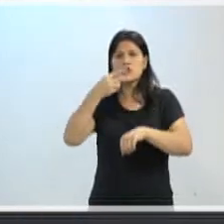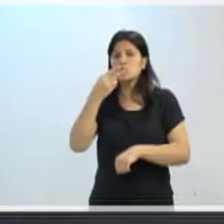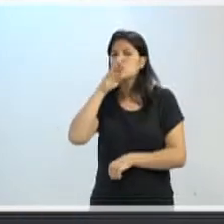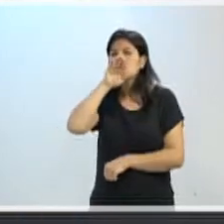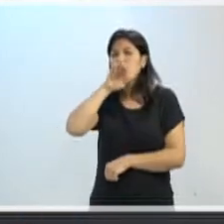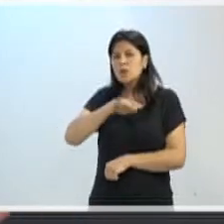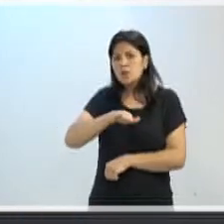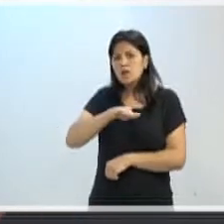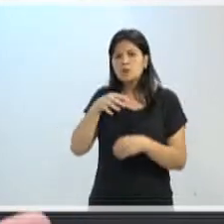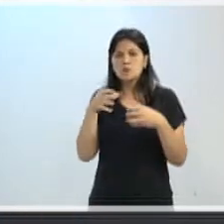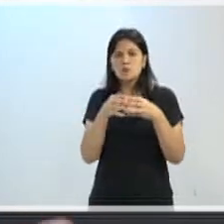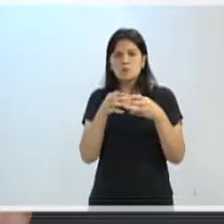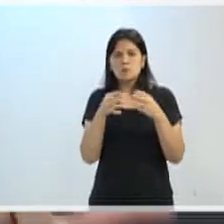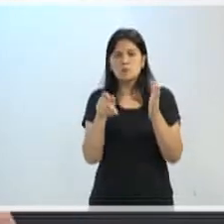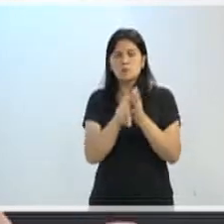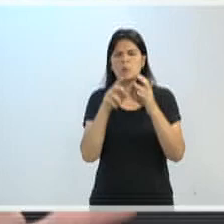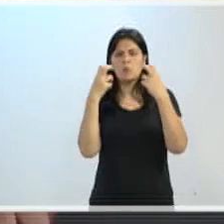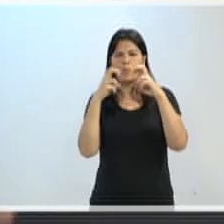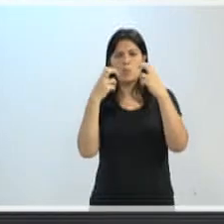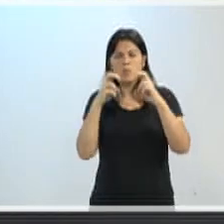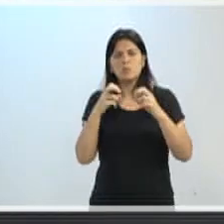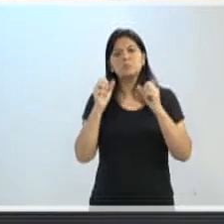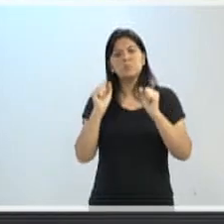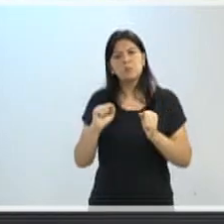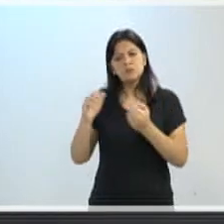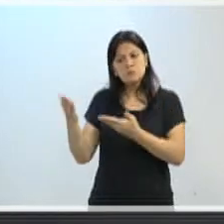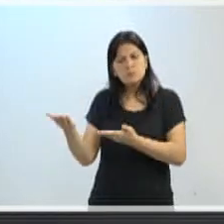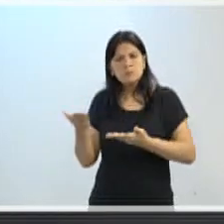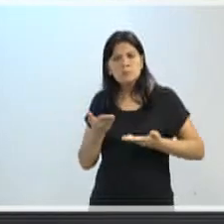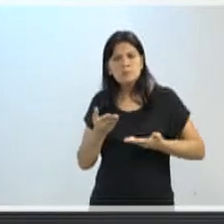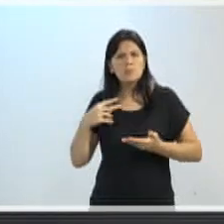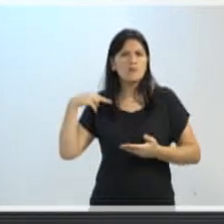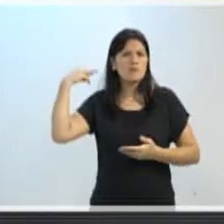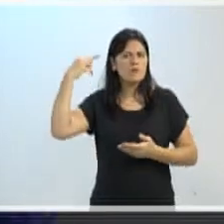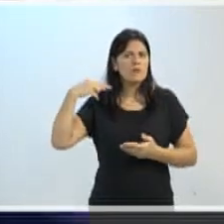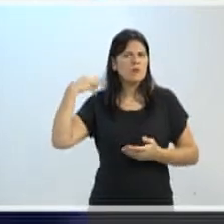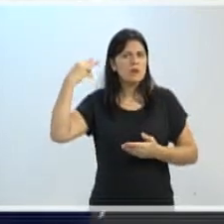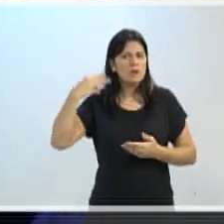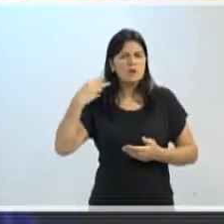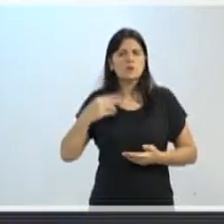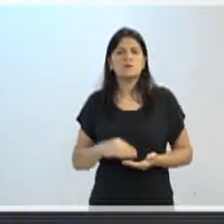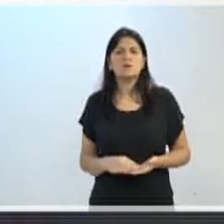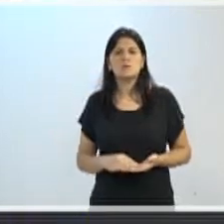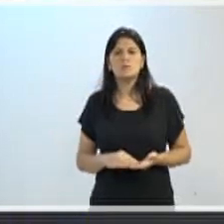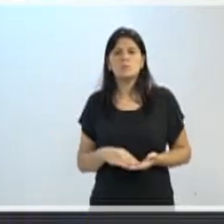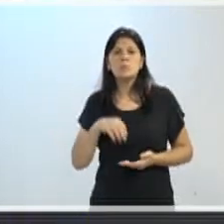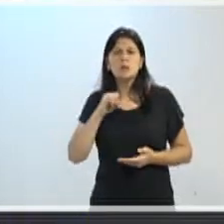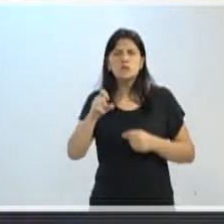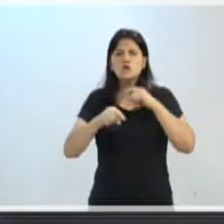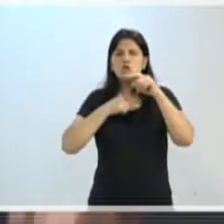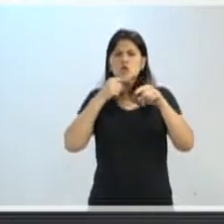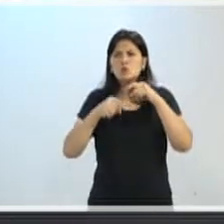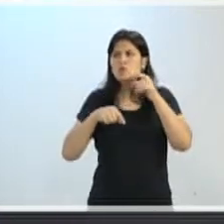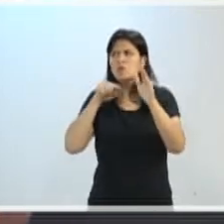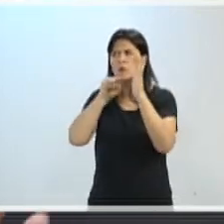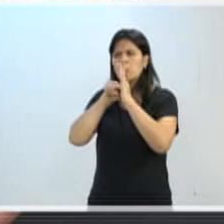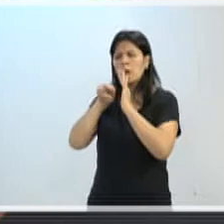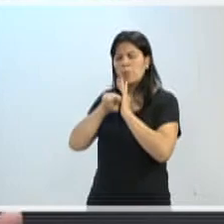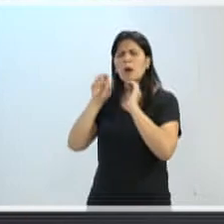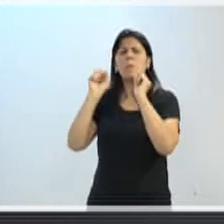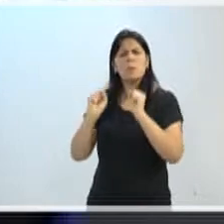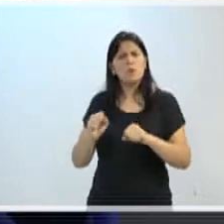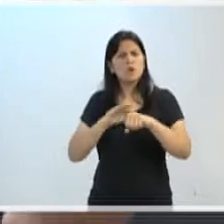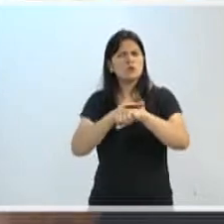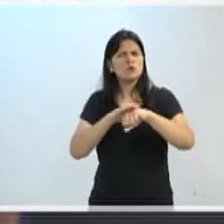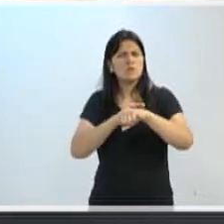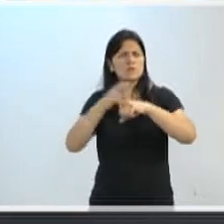na comissão de transportes, que aí a gente já aproveita e já convida todos os colegas vereadores, que aí os questionamentos que tem conforme a fala, para que a gente possa ter explicação